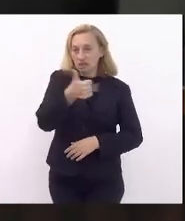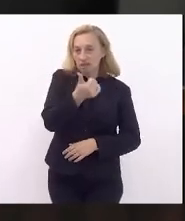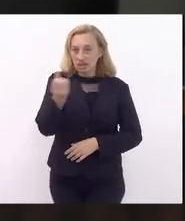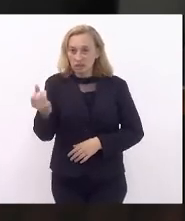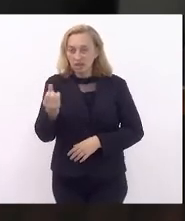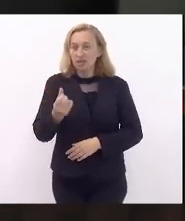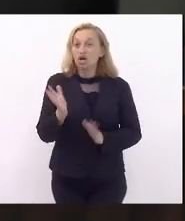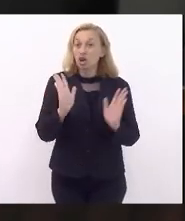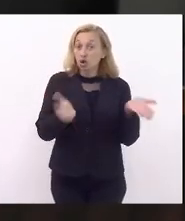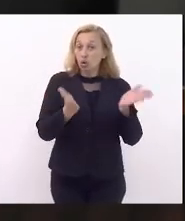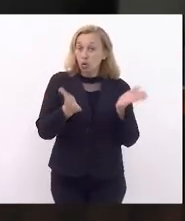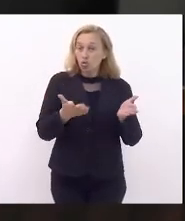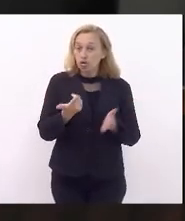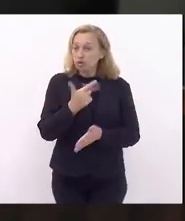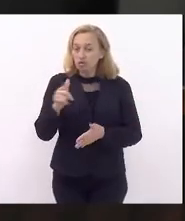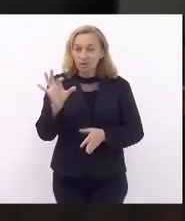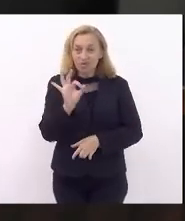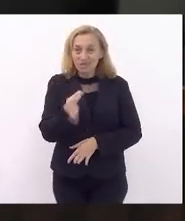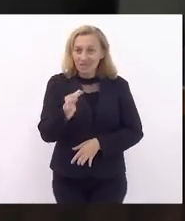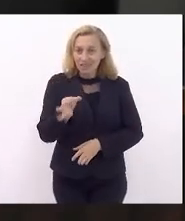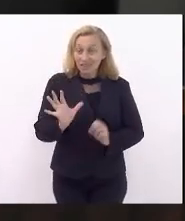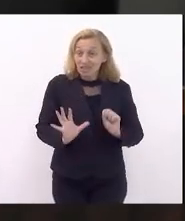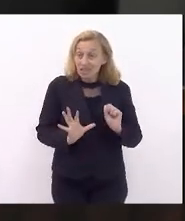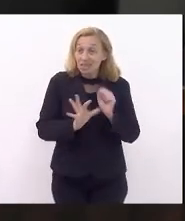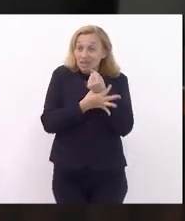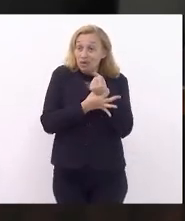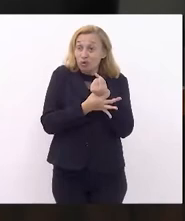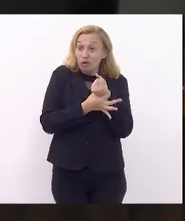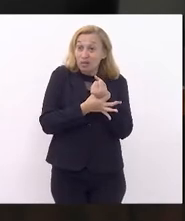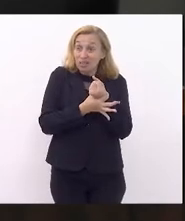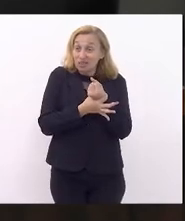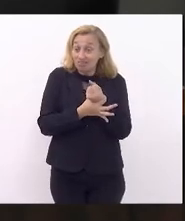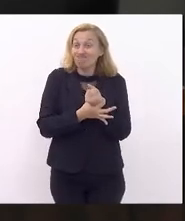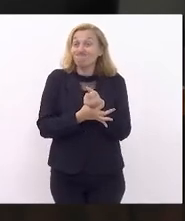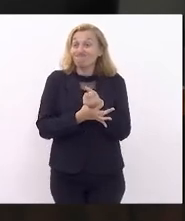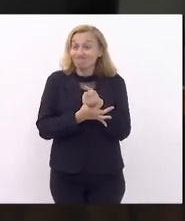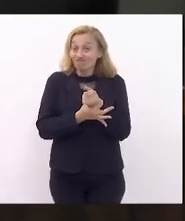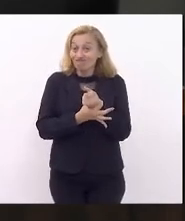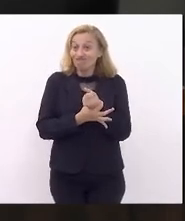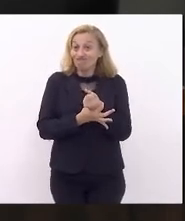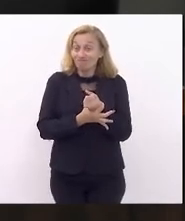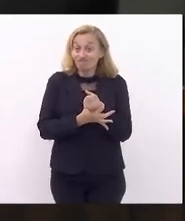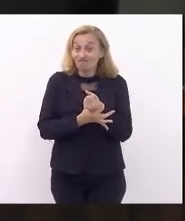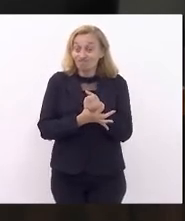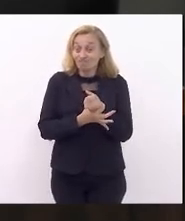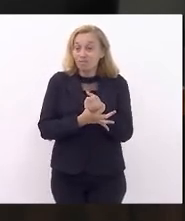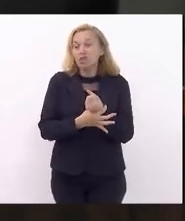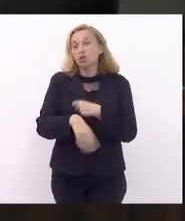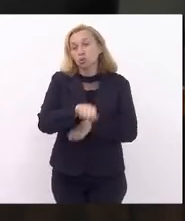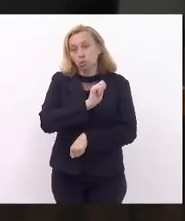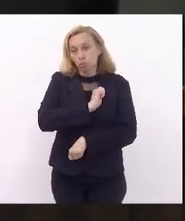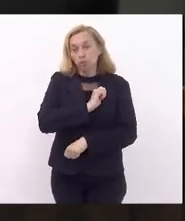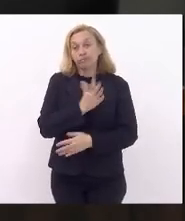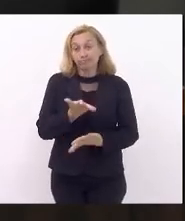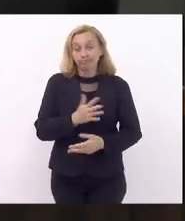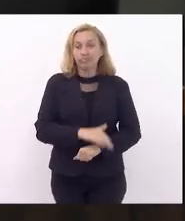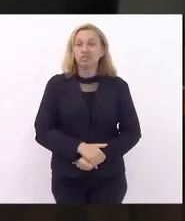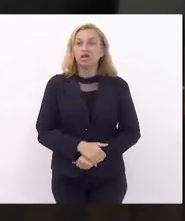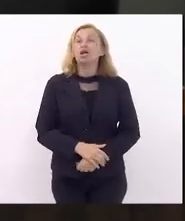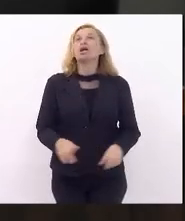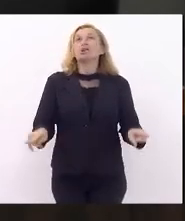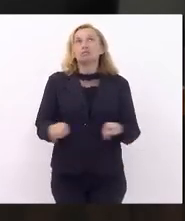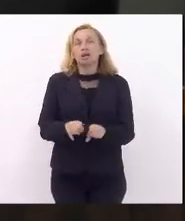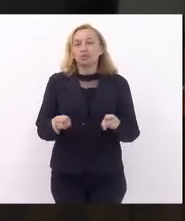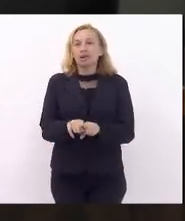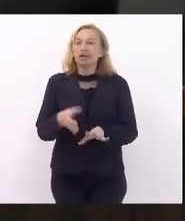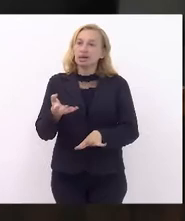e hoje nós não temos a garantia do regime. Eu também queria